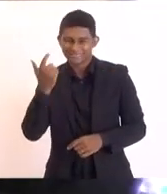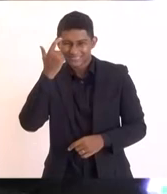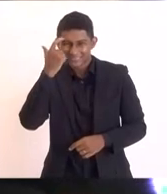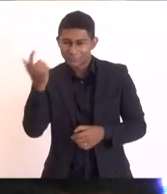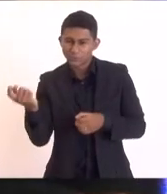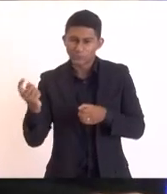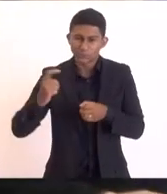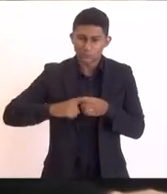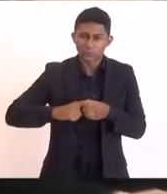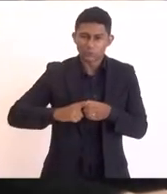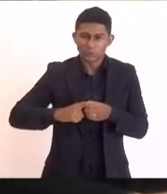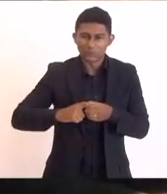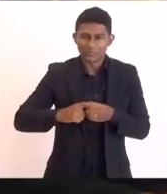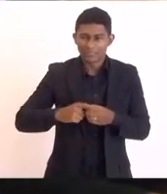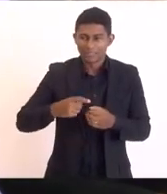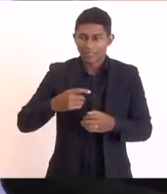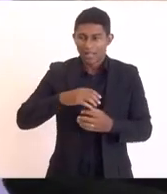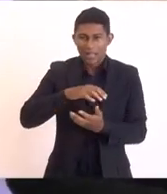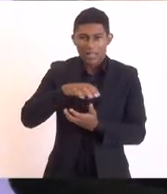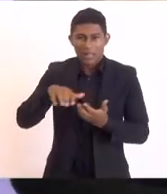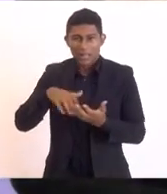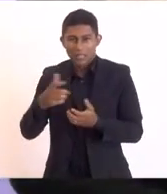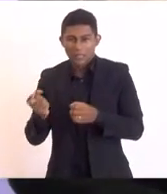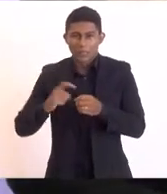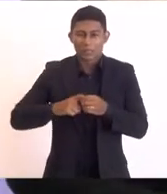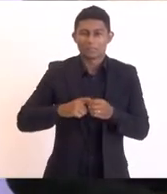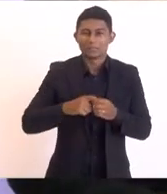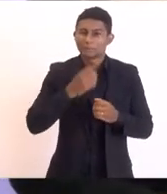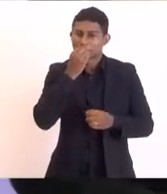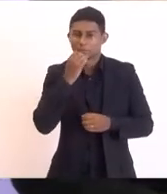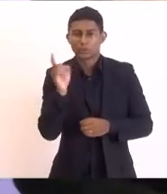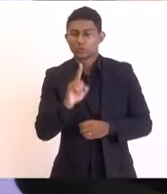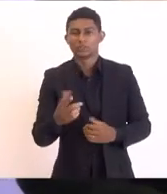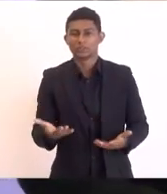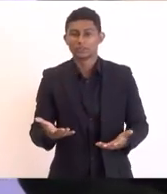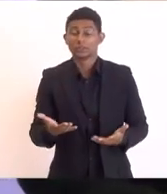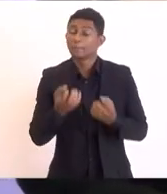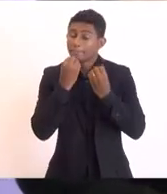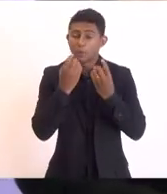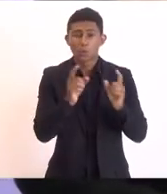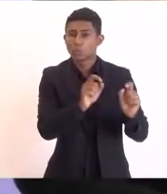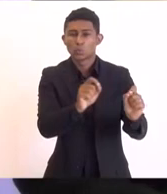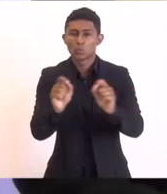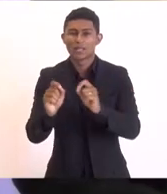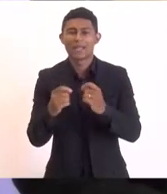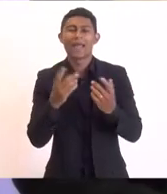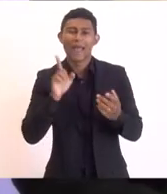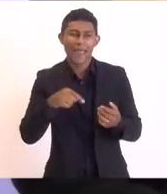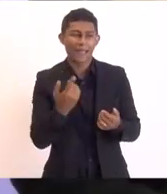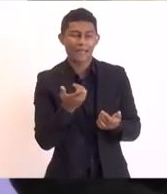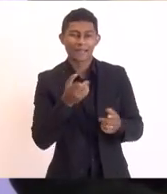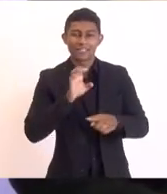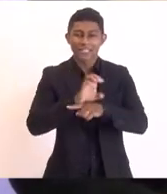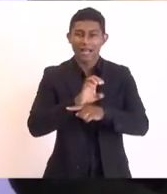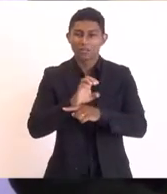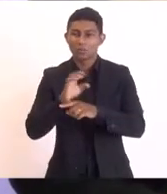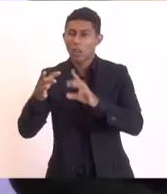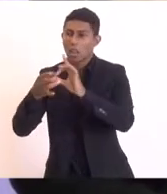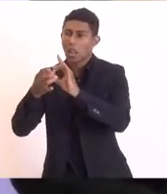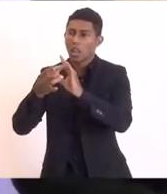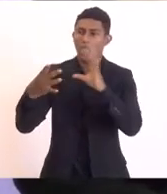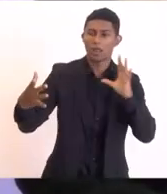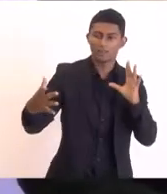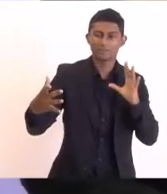para o nosso Estado o bom seria o nosso Estado poder estar totalmente independente e não terá marras